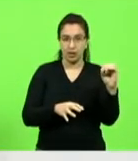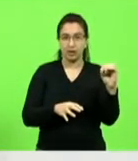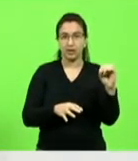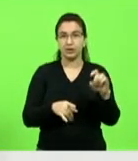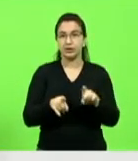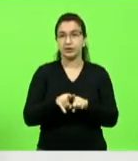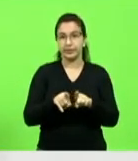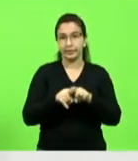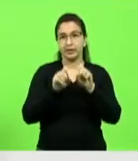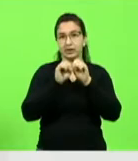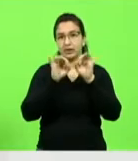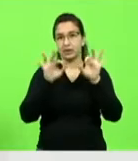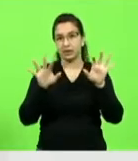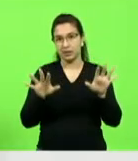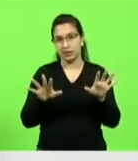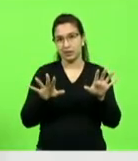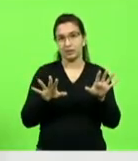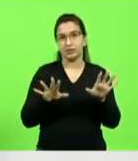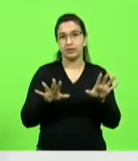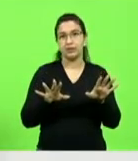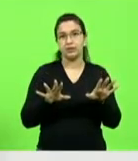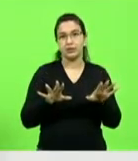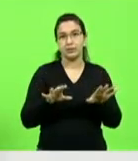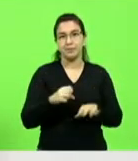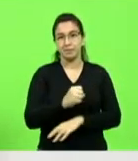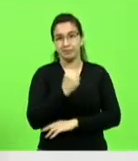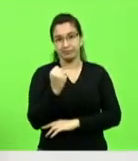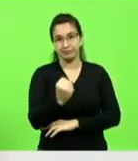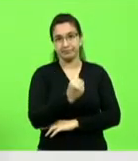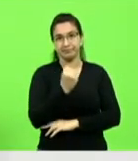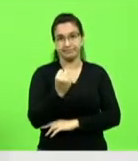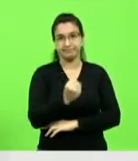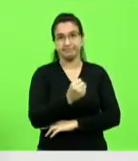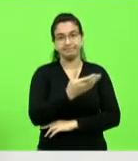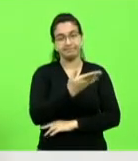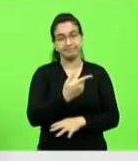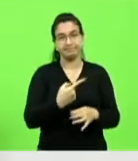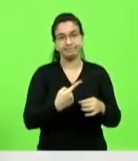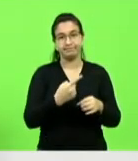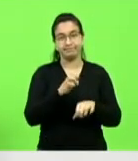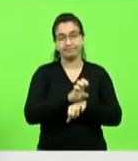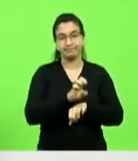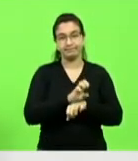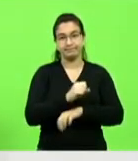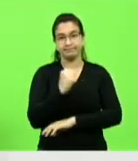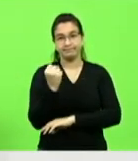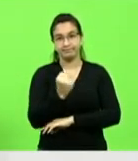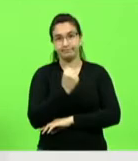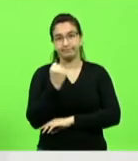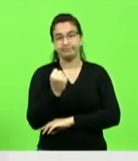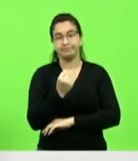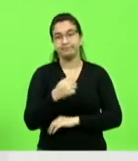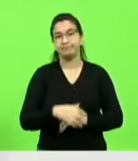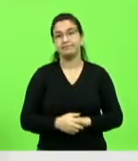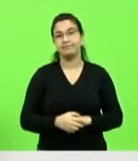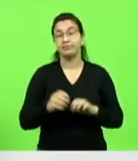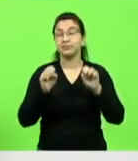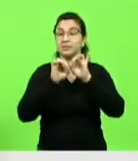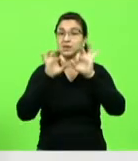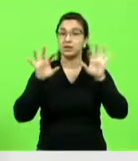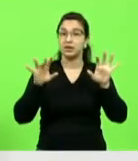evidentemente Rio Grande do Sul. Mas a prioridade para nós é fazer com que